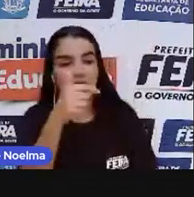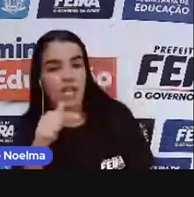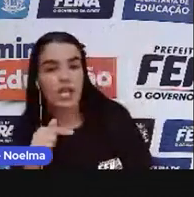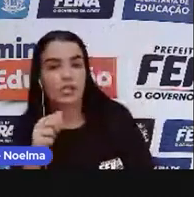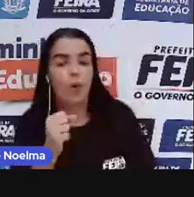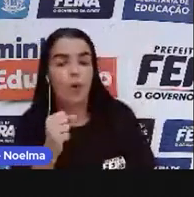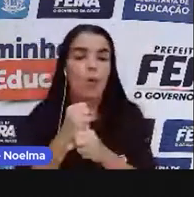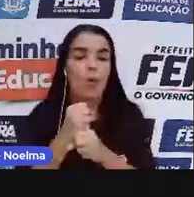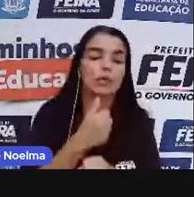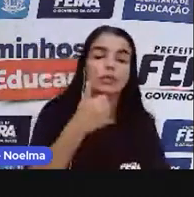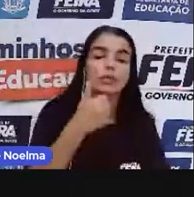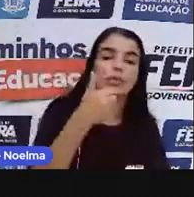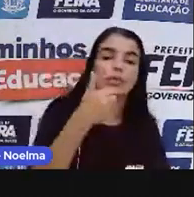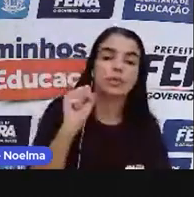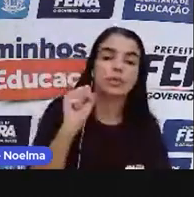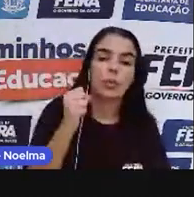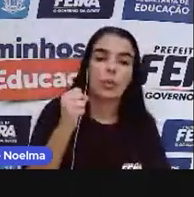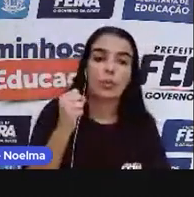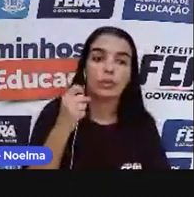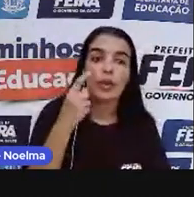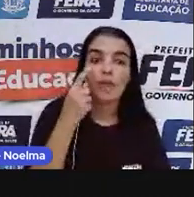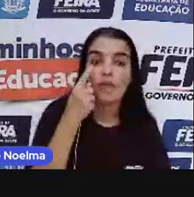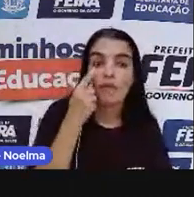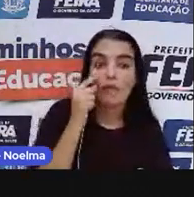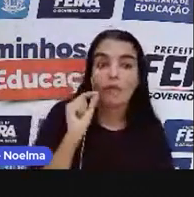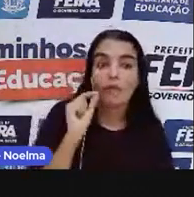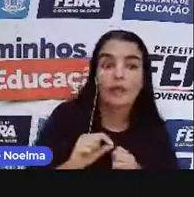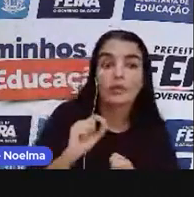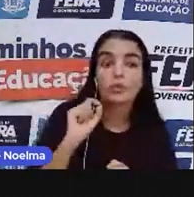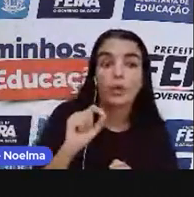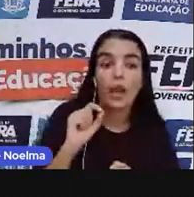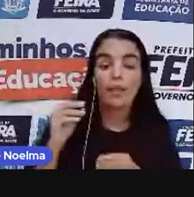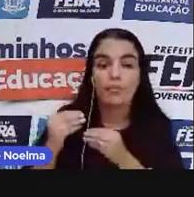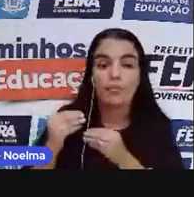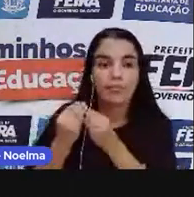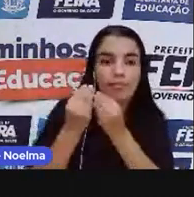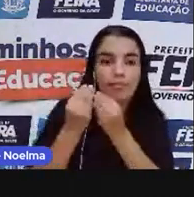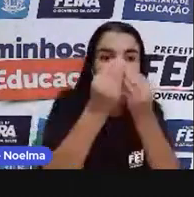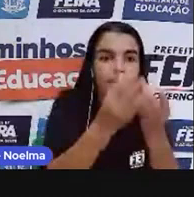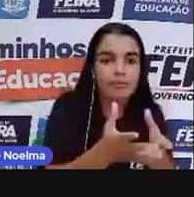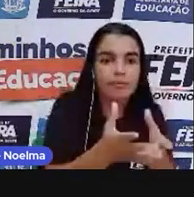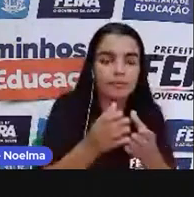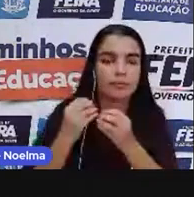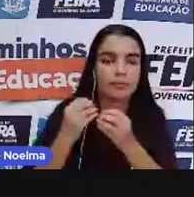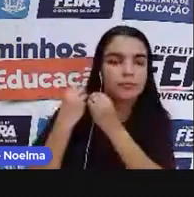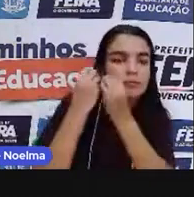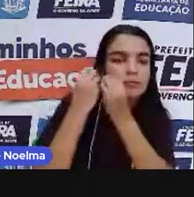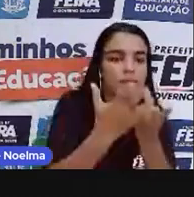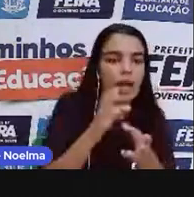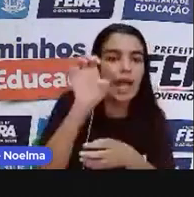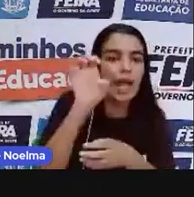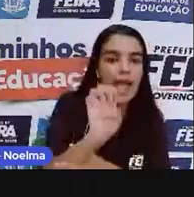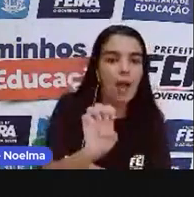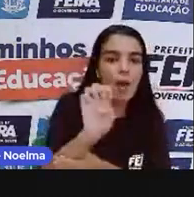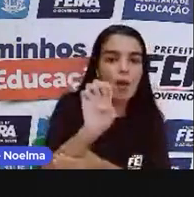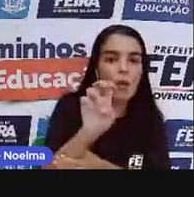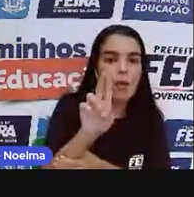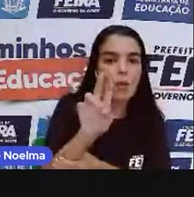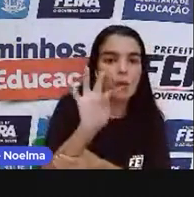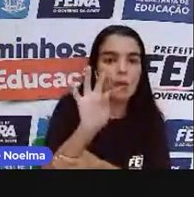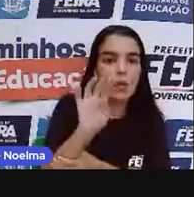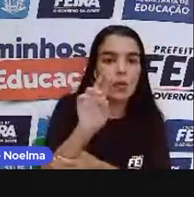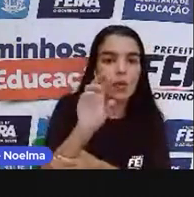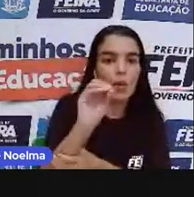concorrentes do Brasil no abastecimento do mercado europeu. Então, a queda da economia açucareira